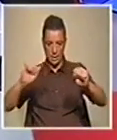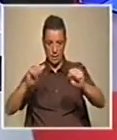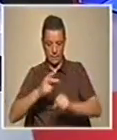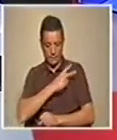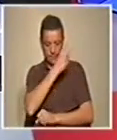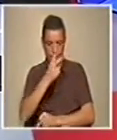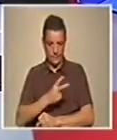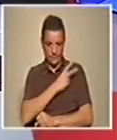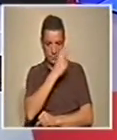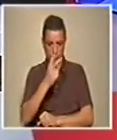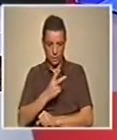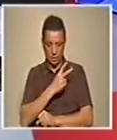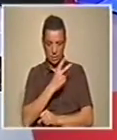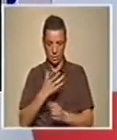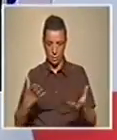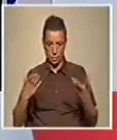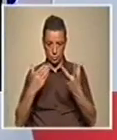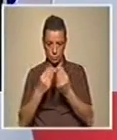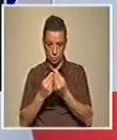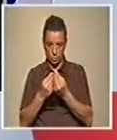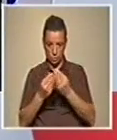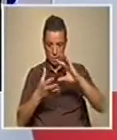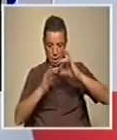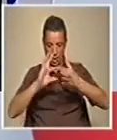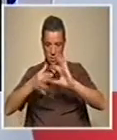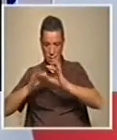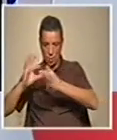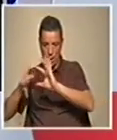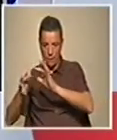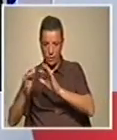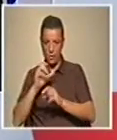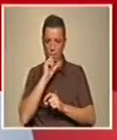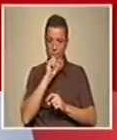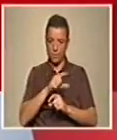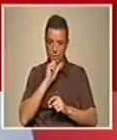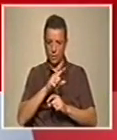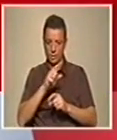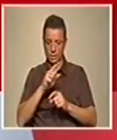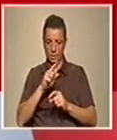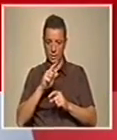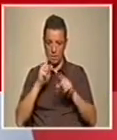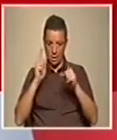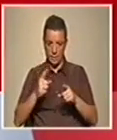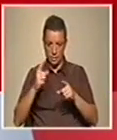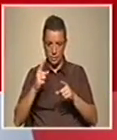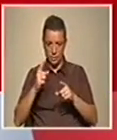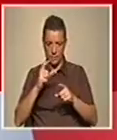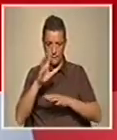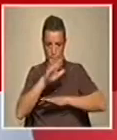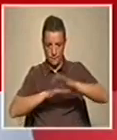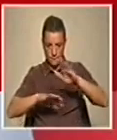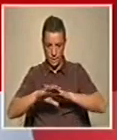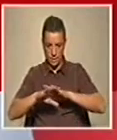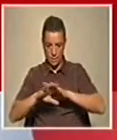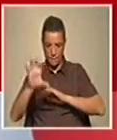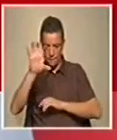junto, não é? Articulado e que possa ser utilizado Bom, isso faz-se de